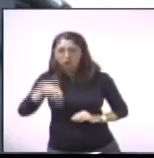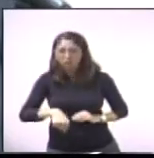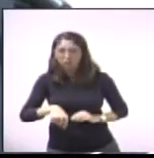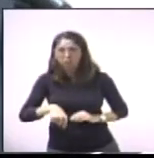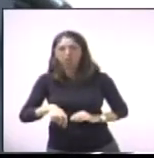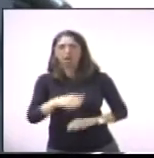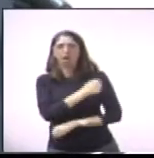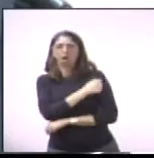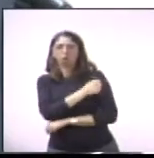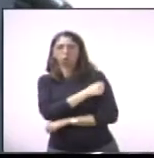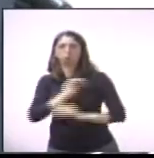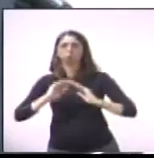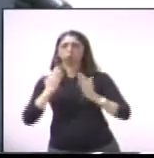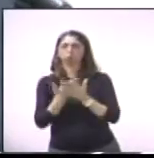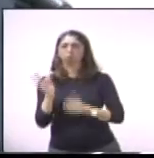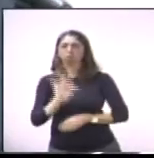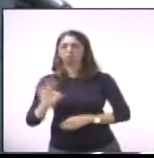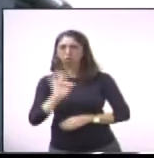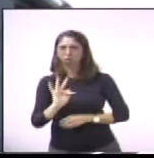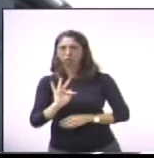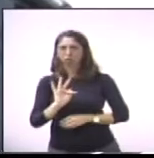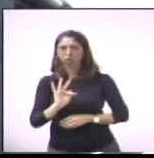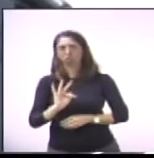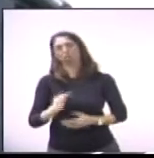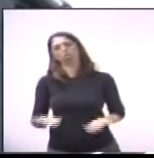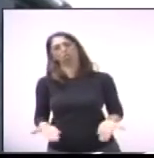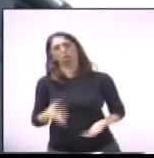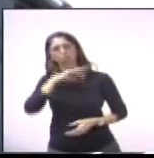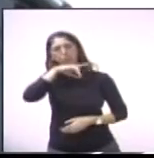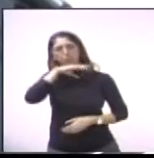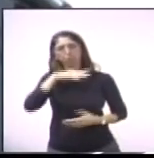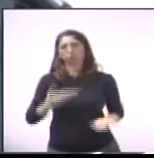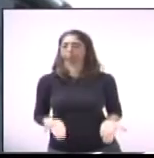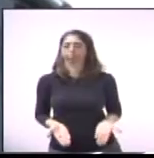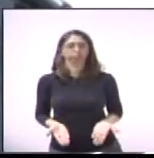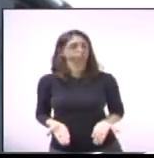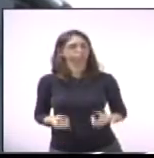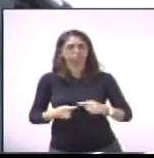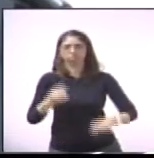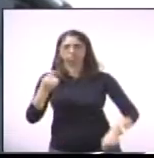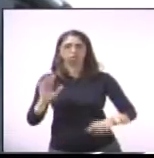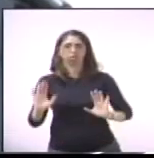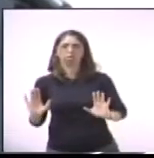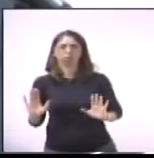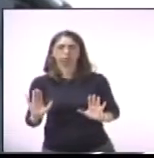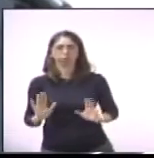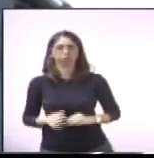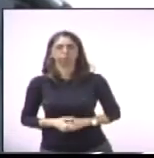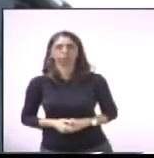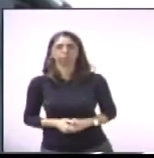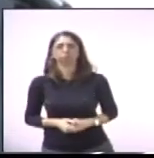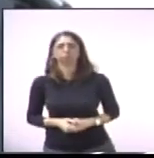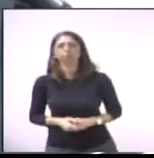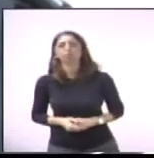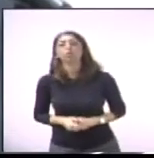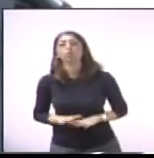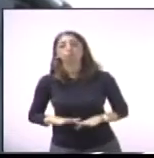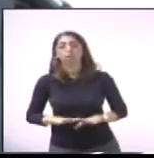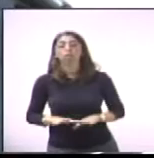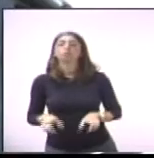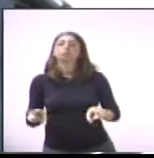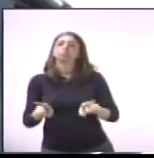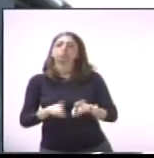Além do transporte, nós fazemos nossas críticas, mas também tenho muito a agradecer,